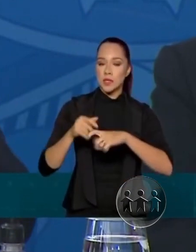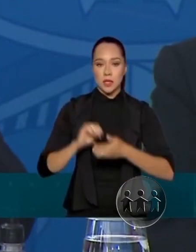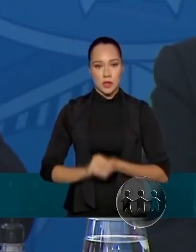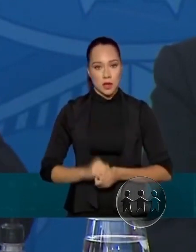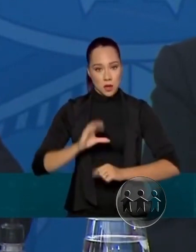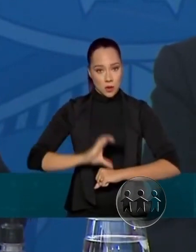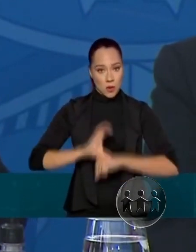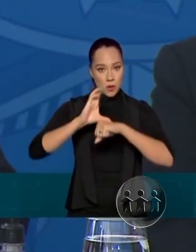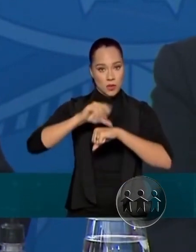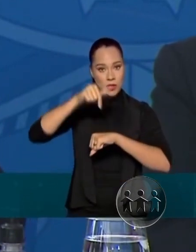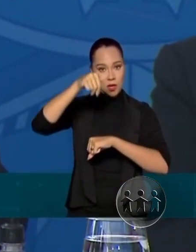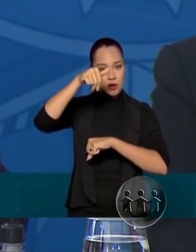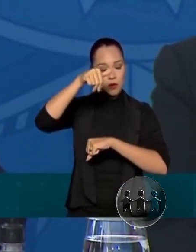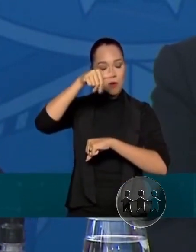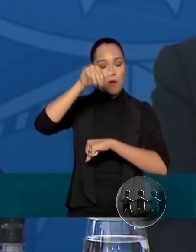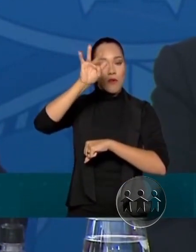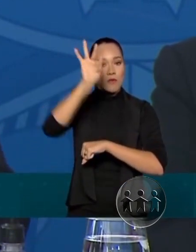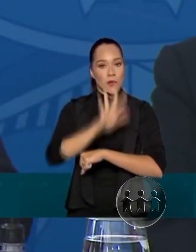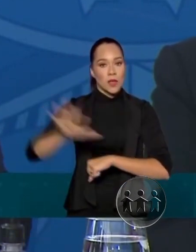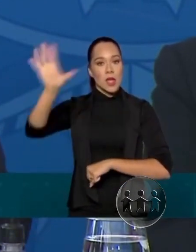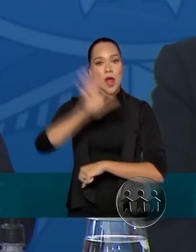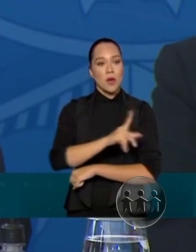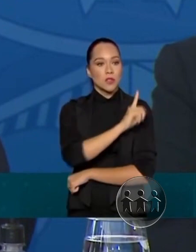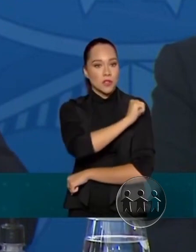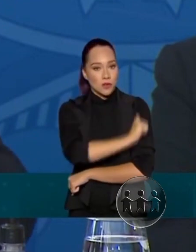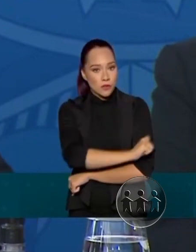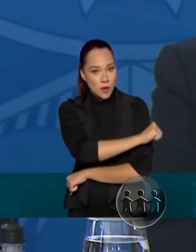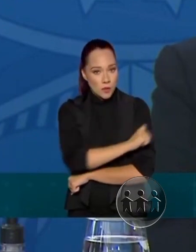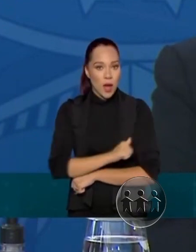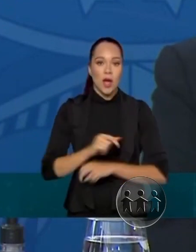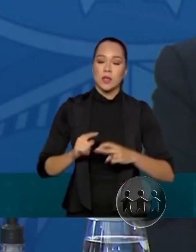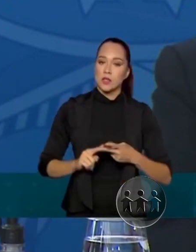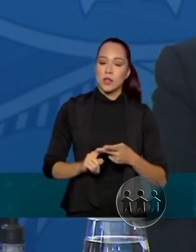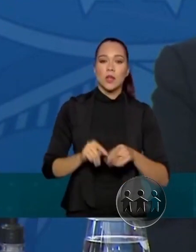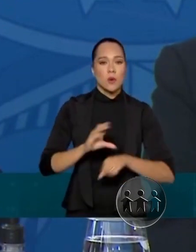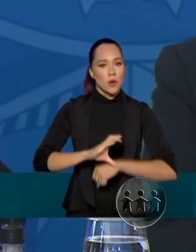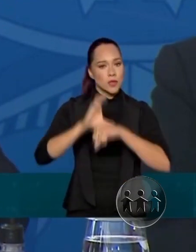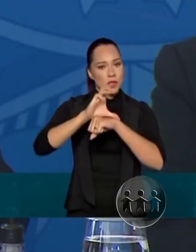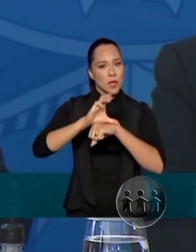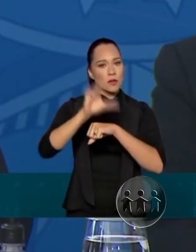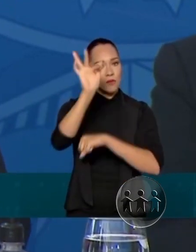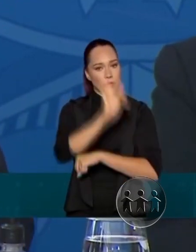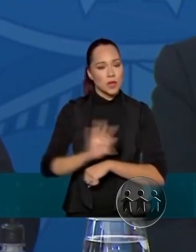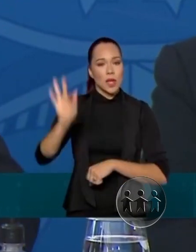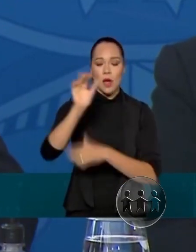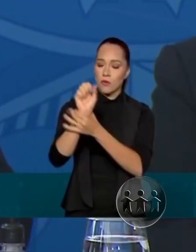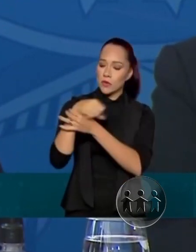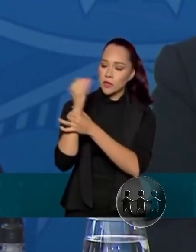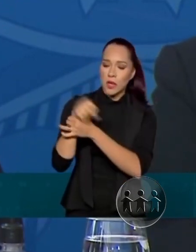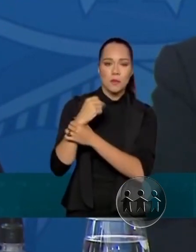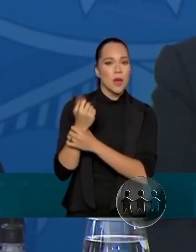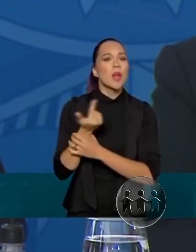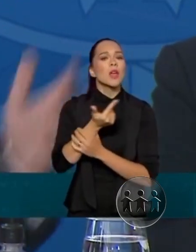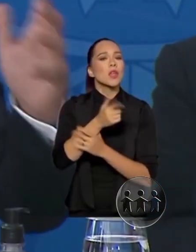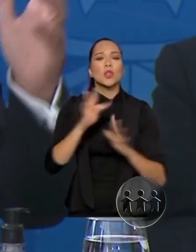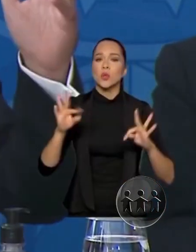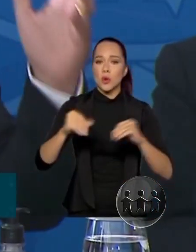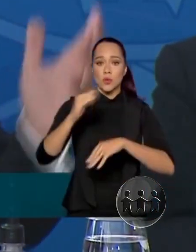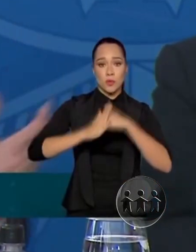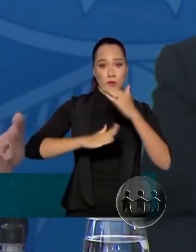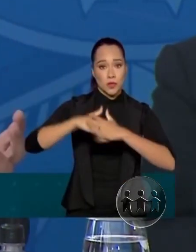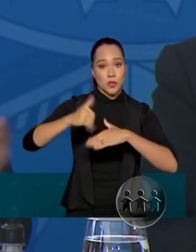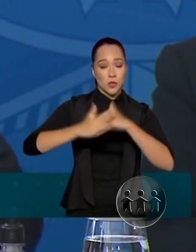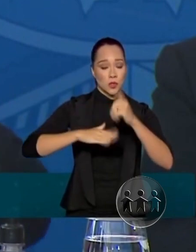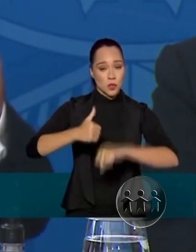Conselho Federal de Enfermagem, com o Conselho Federal de Fisioterapia e dos demais profissionais de saúde. O